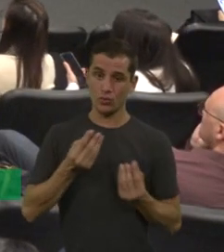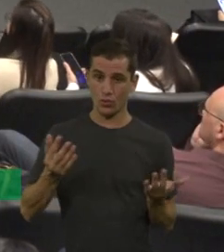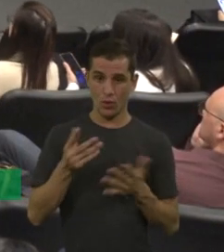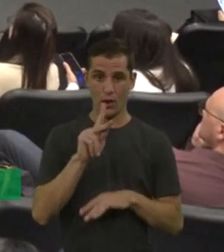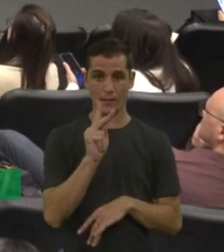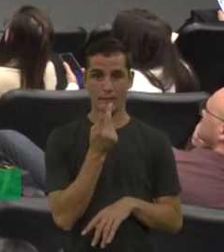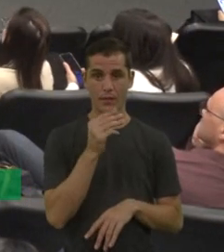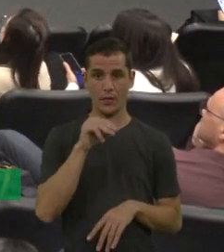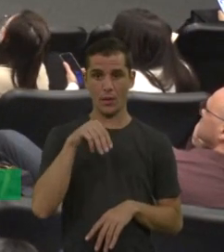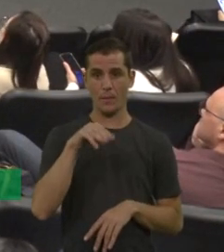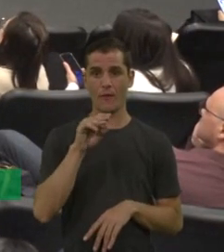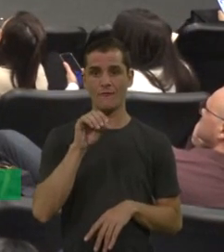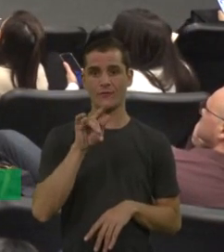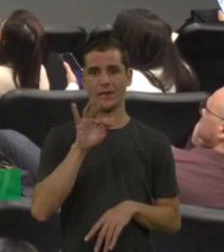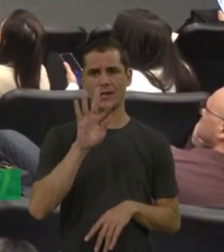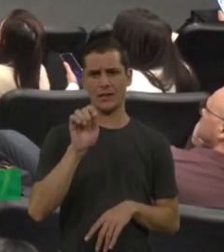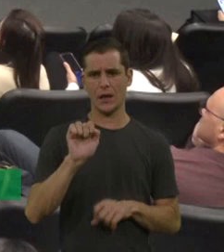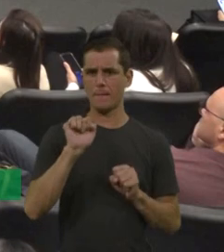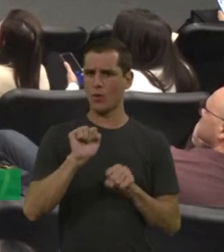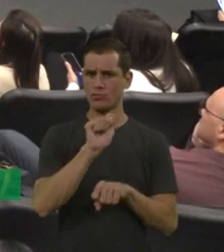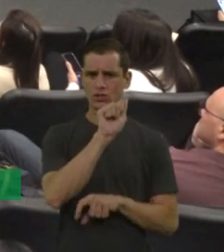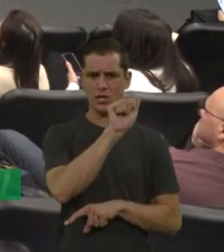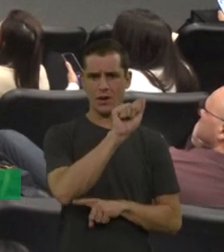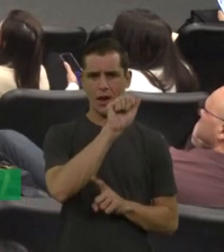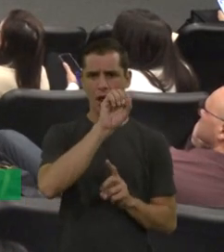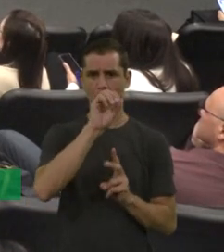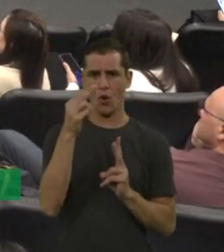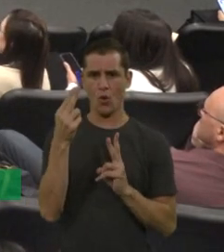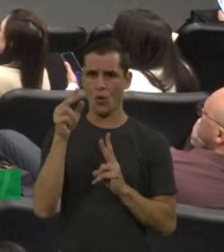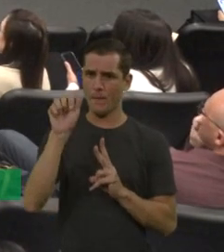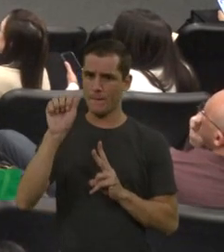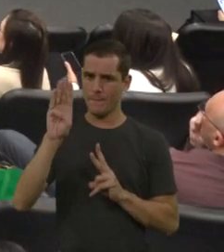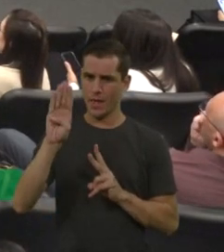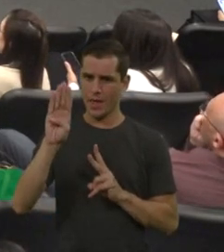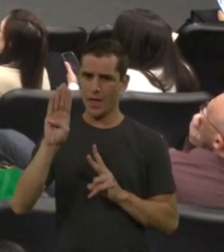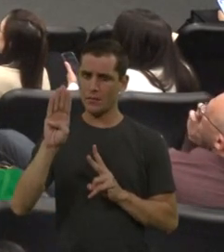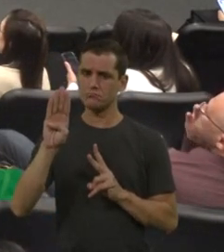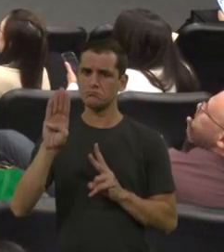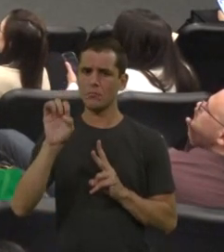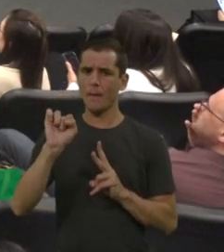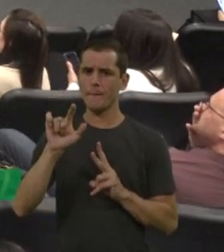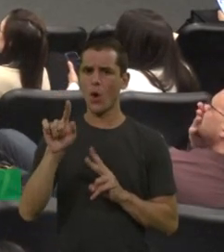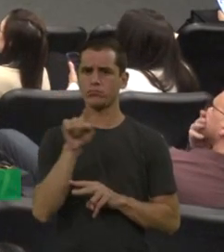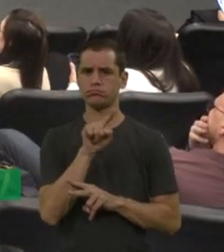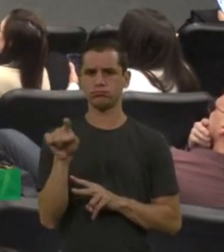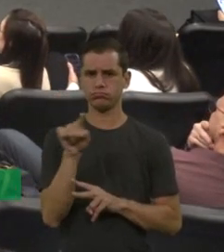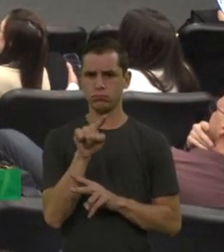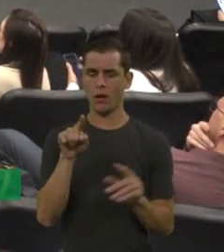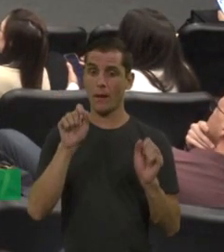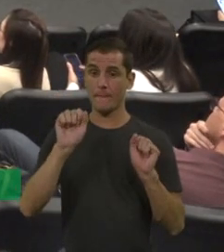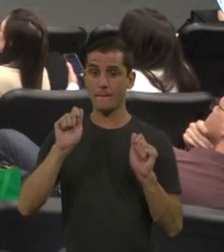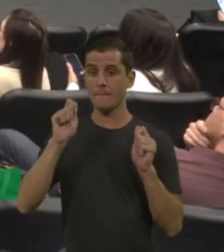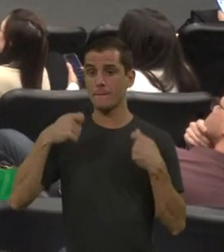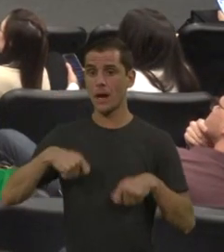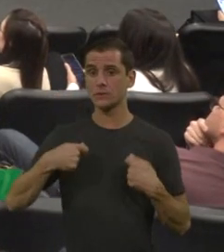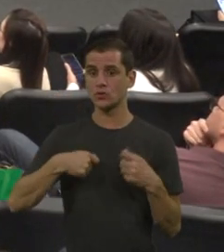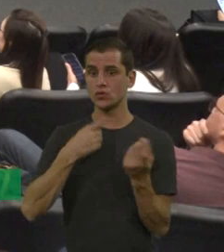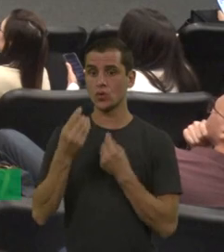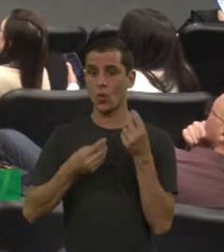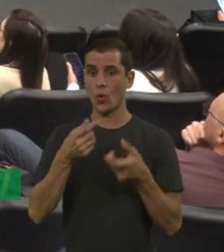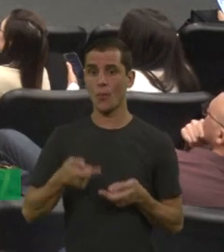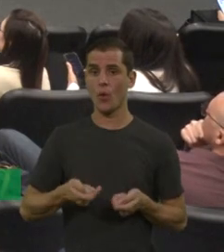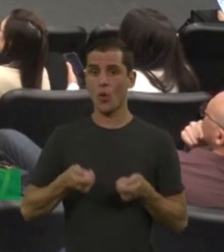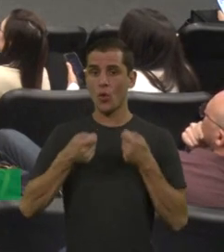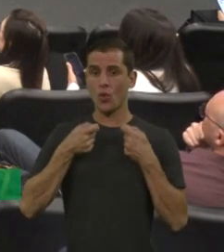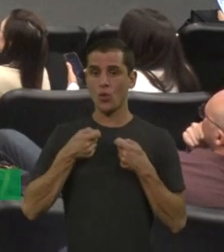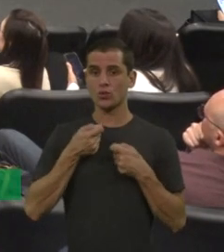a hemofilia A quanto para B. A gente precisa, para ter uma hemostasia, um controle de sangramento normal